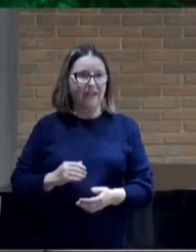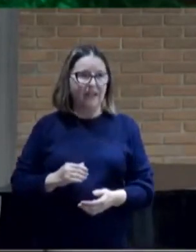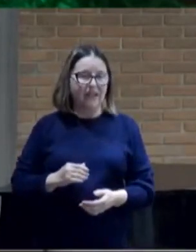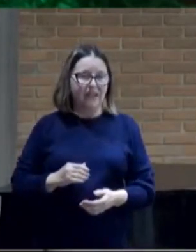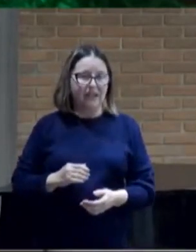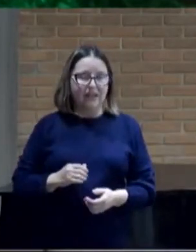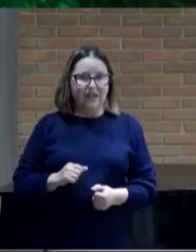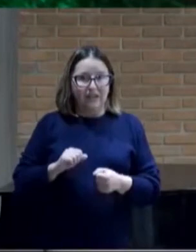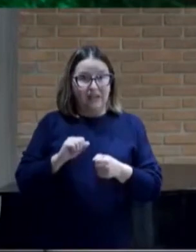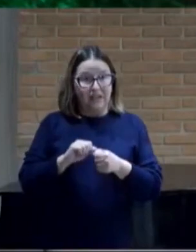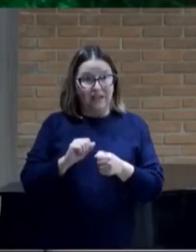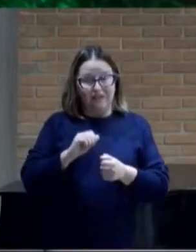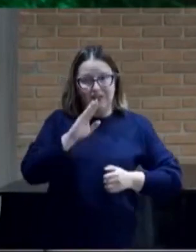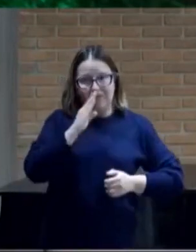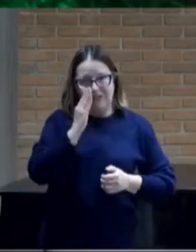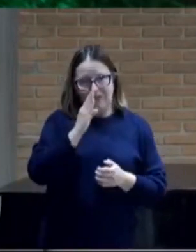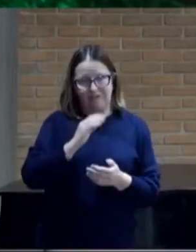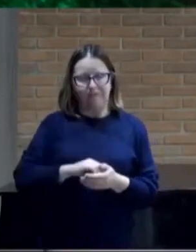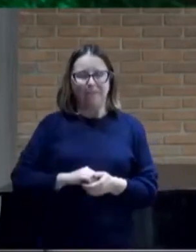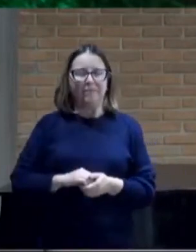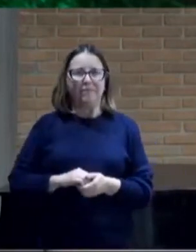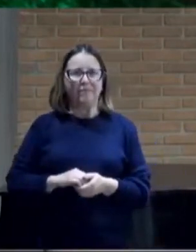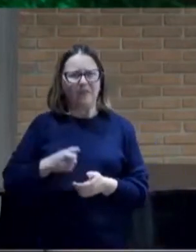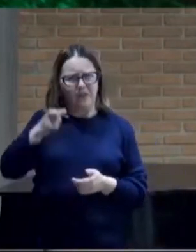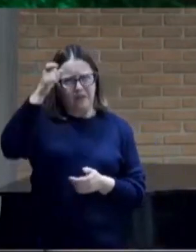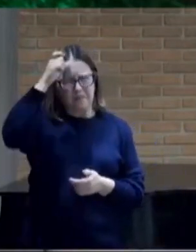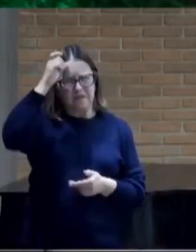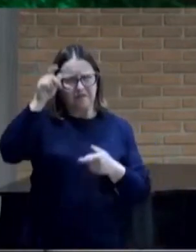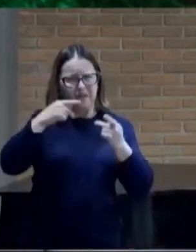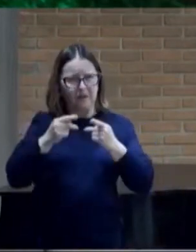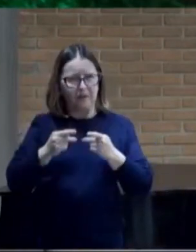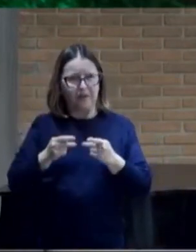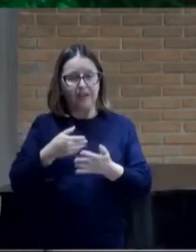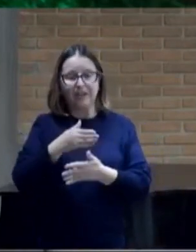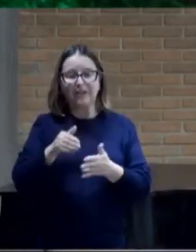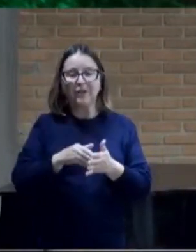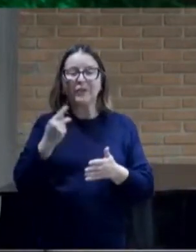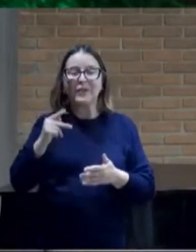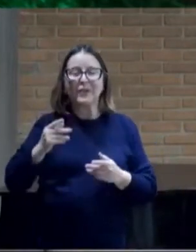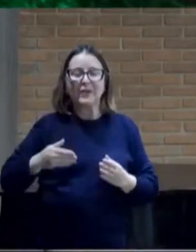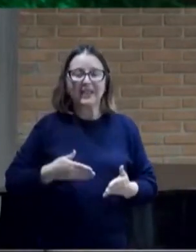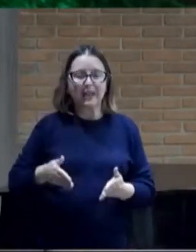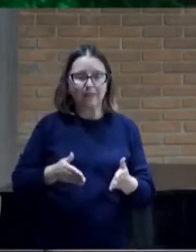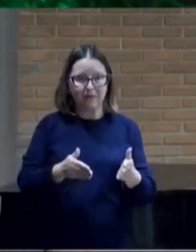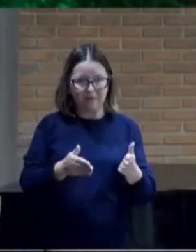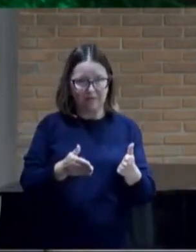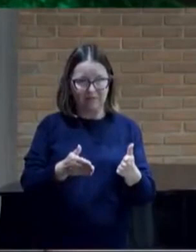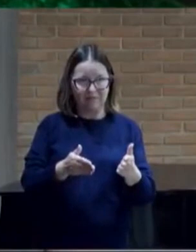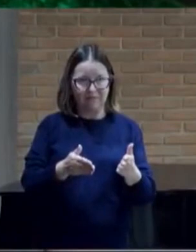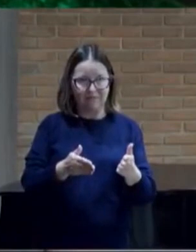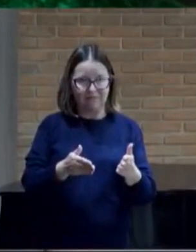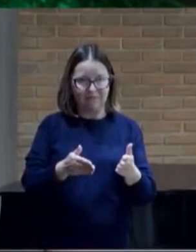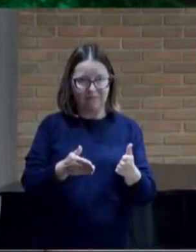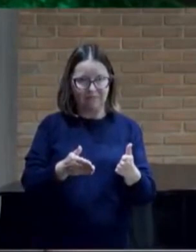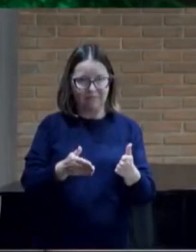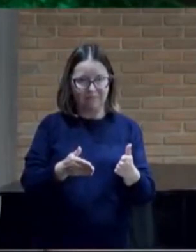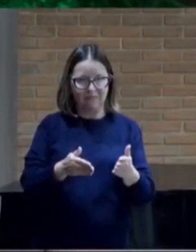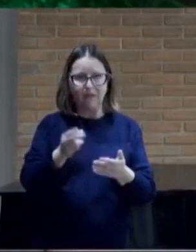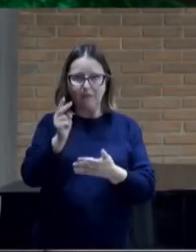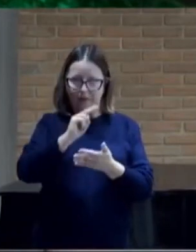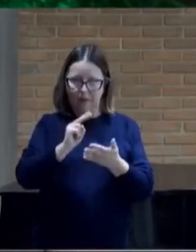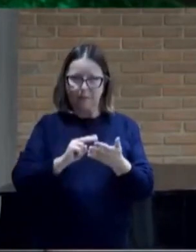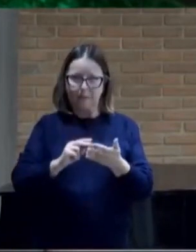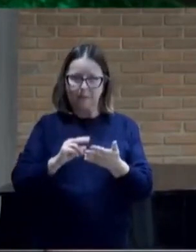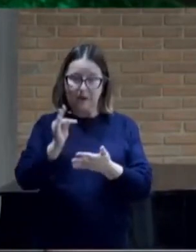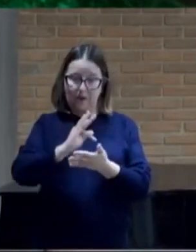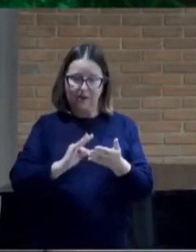Ele tirou Aquilo que diz assim Em todos Os teus caminhos Vamos dar uma lida Nesse